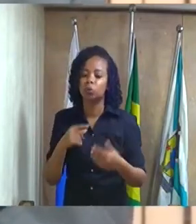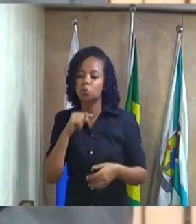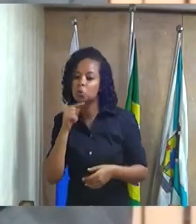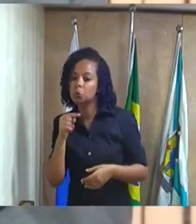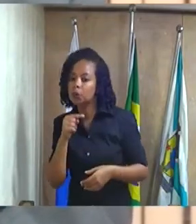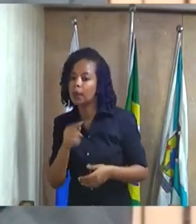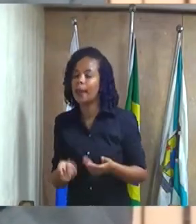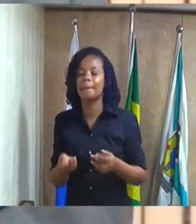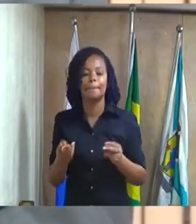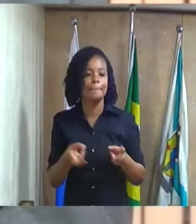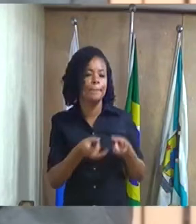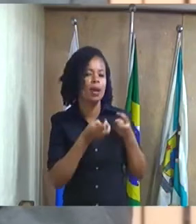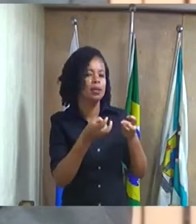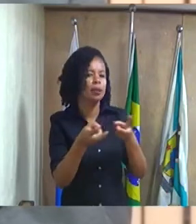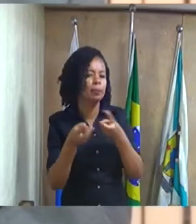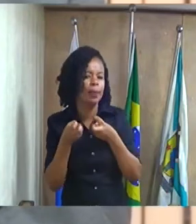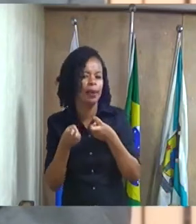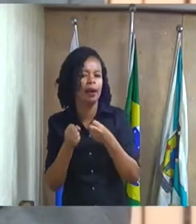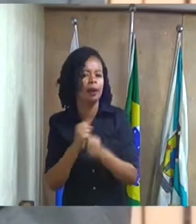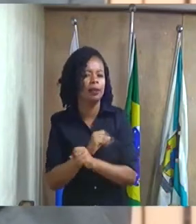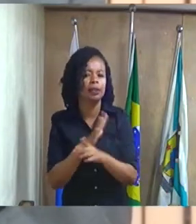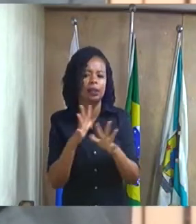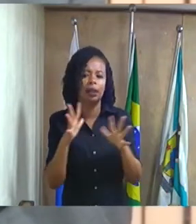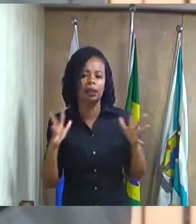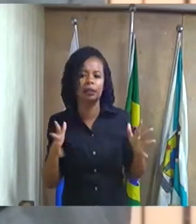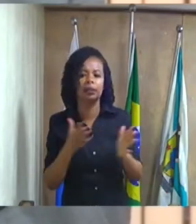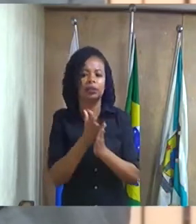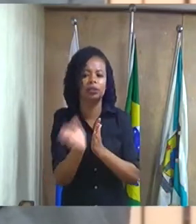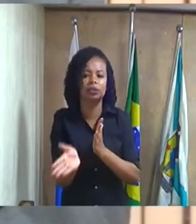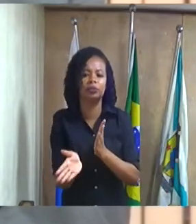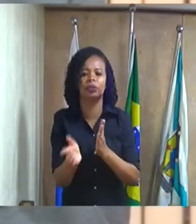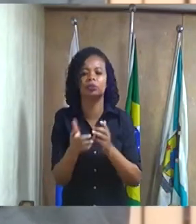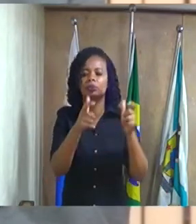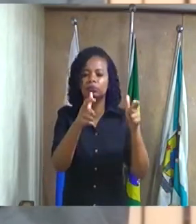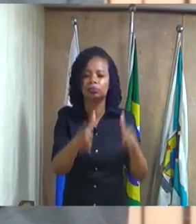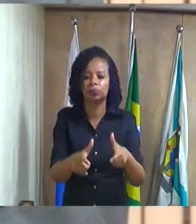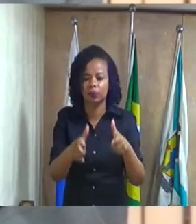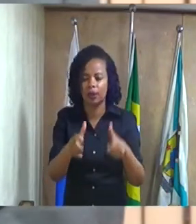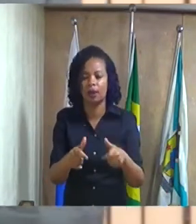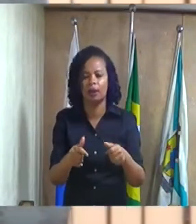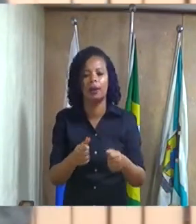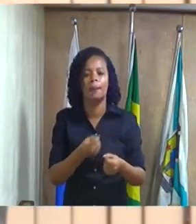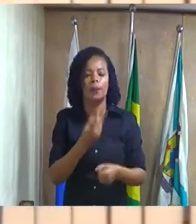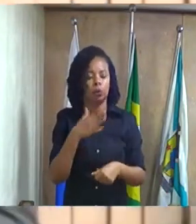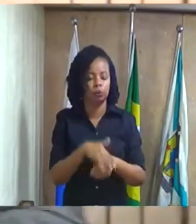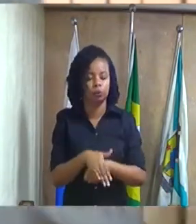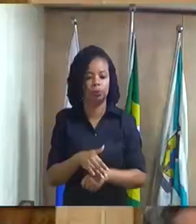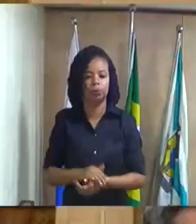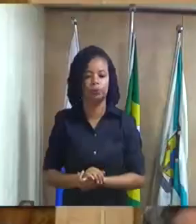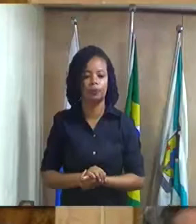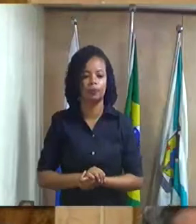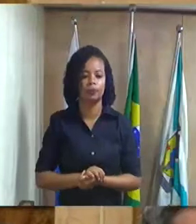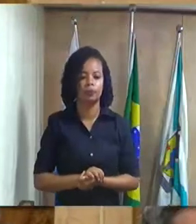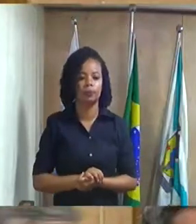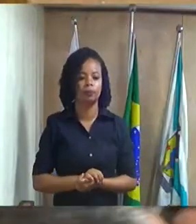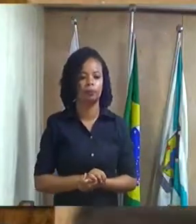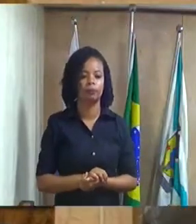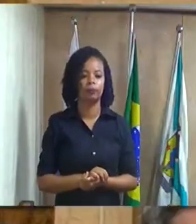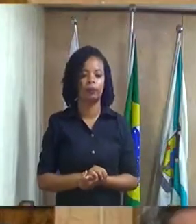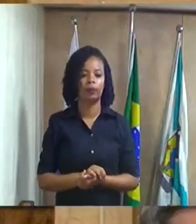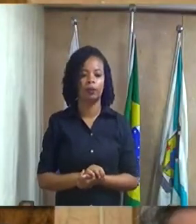indícios de desvio naquele empreendimento uma boa noite boa